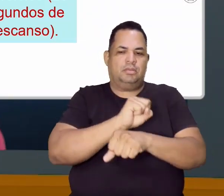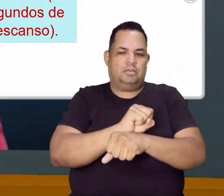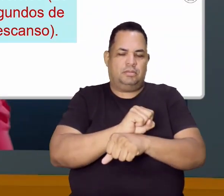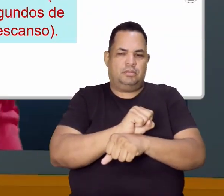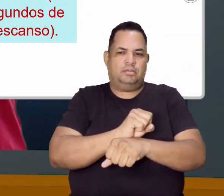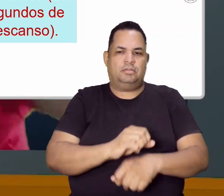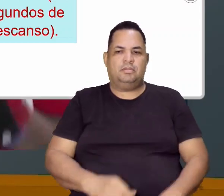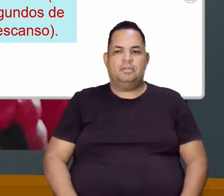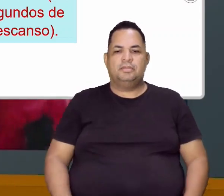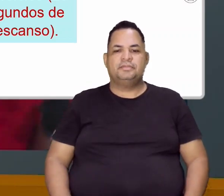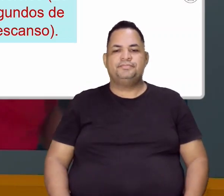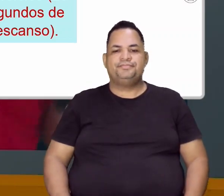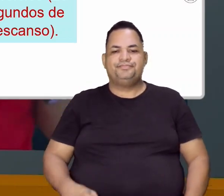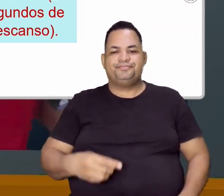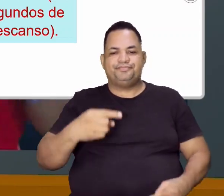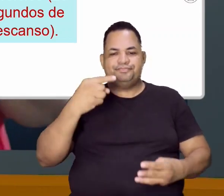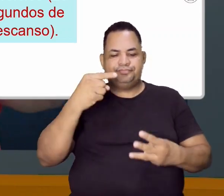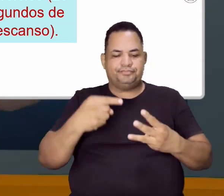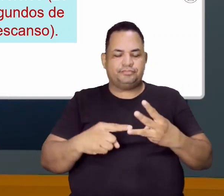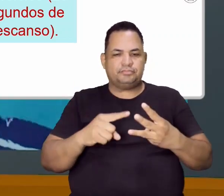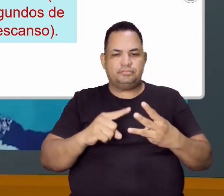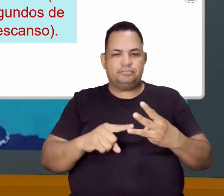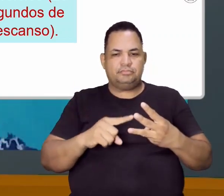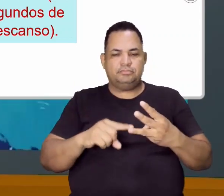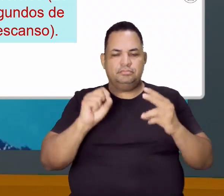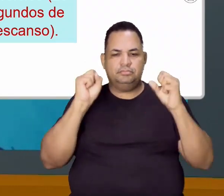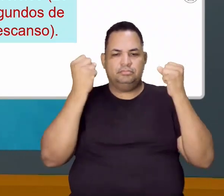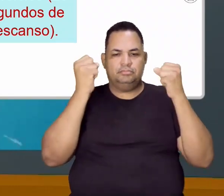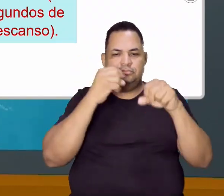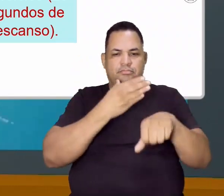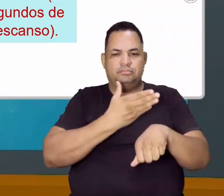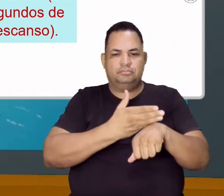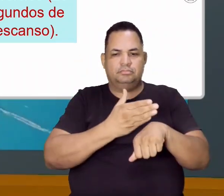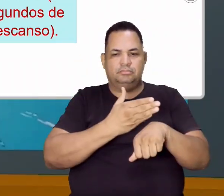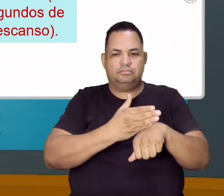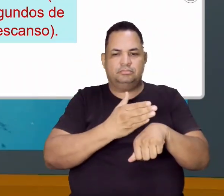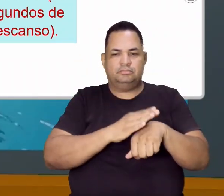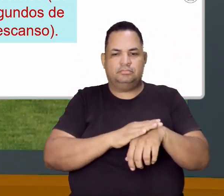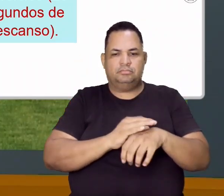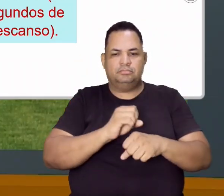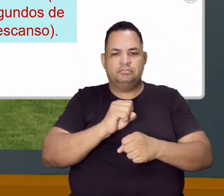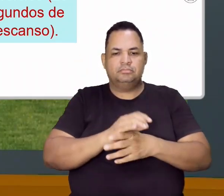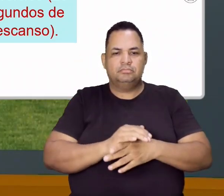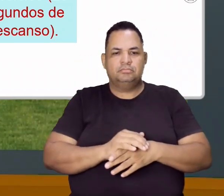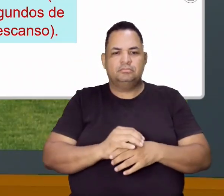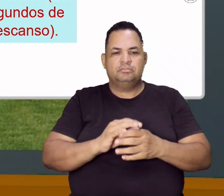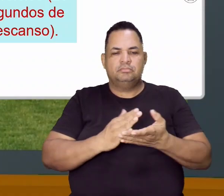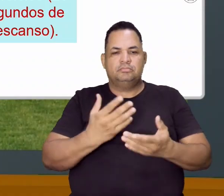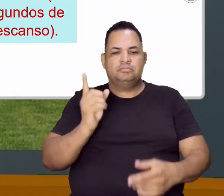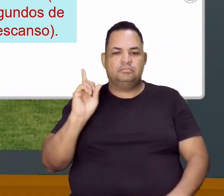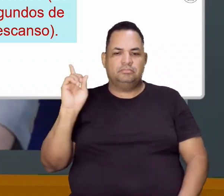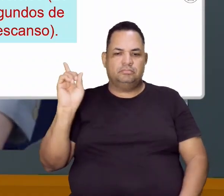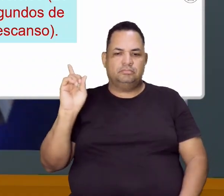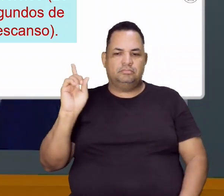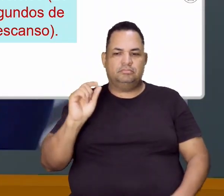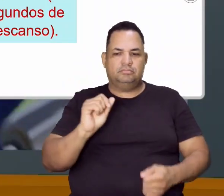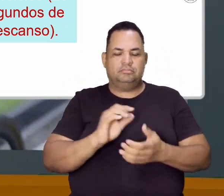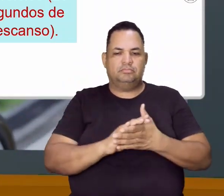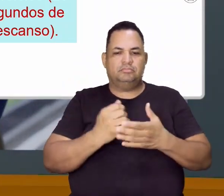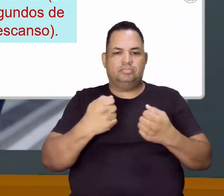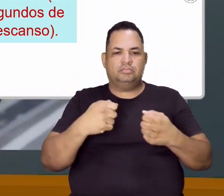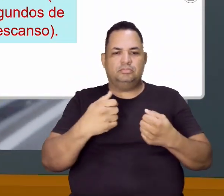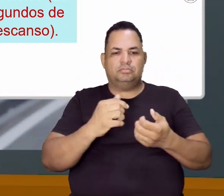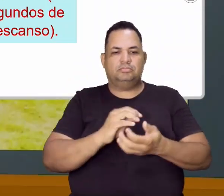ok? A terceira atividade é essa daqui, que é a do agachamento. Prof, eu posso fazer esse agachamento